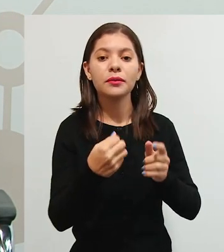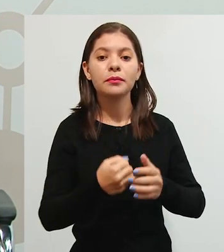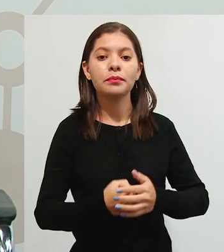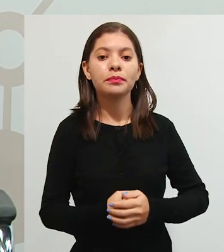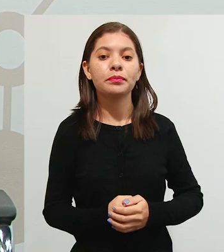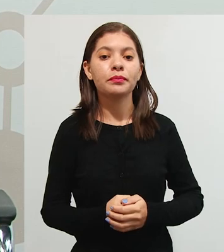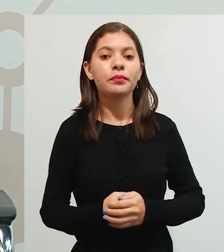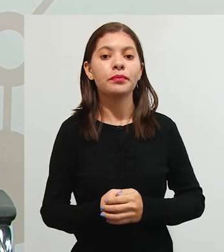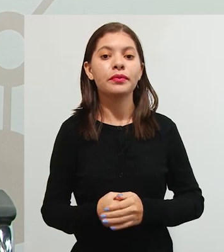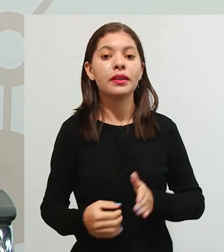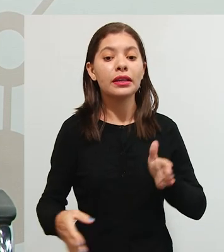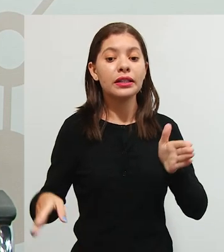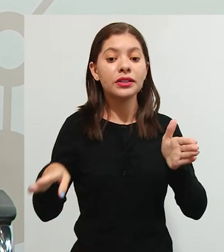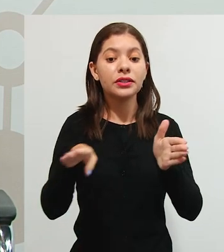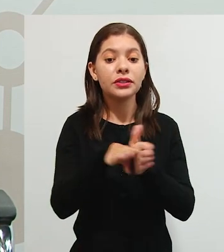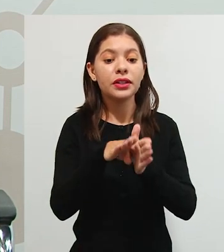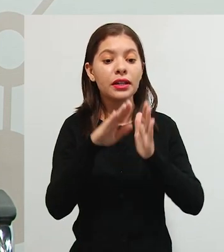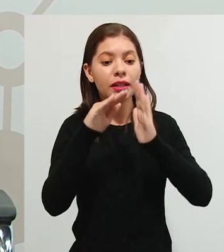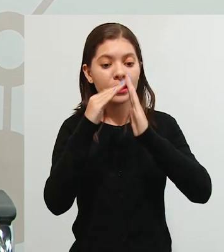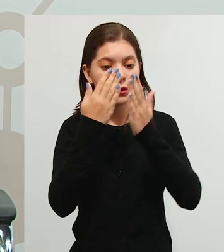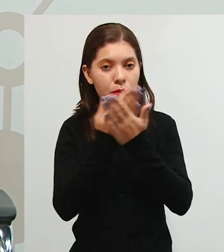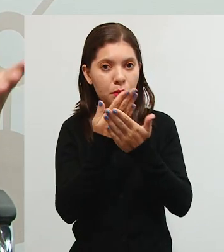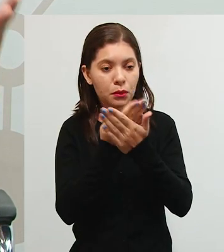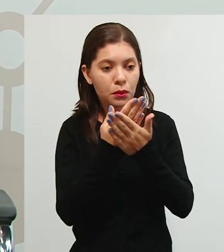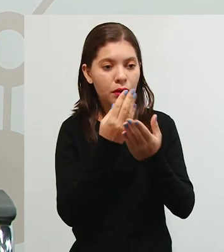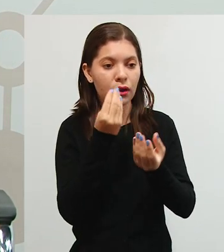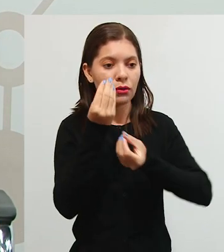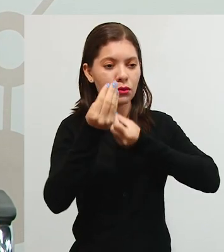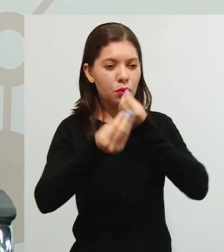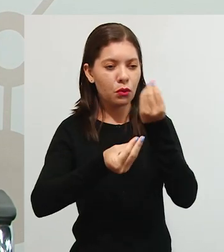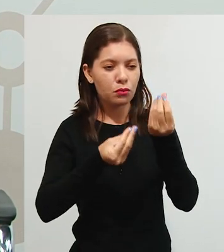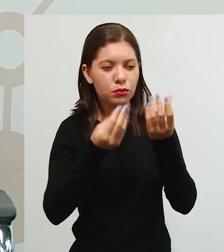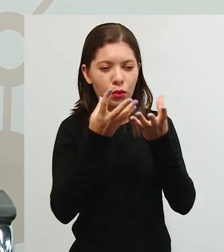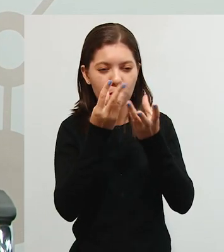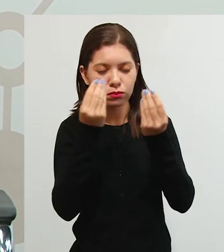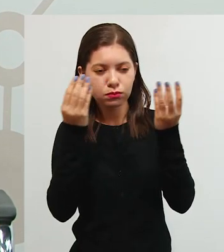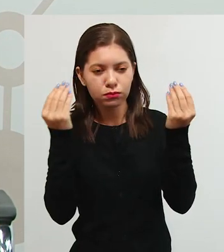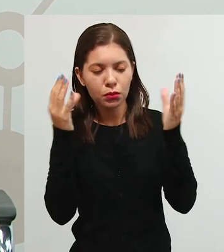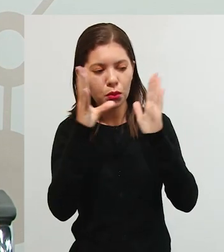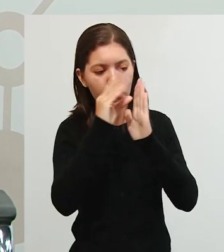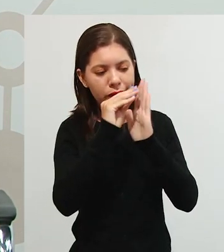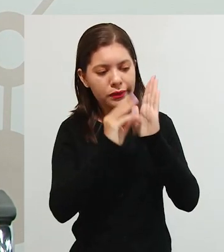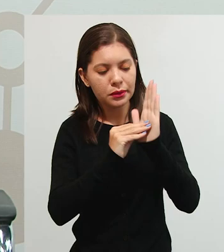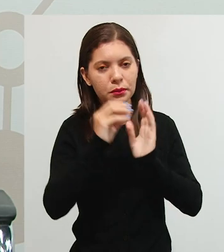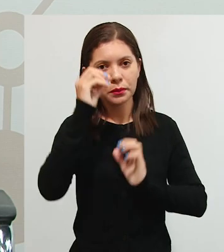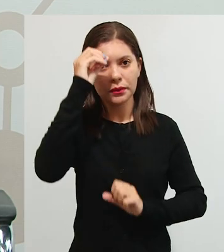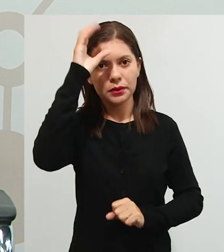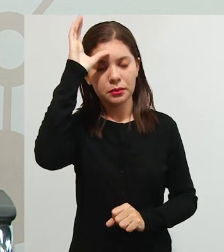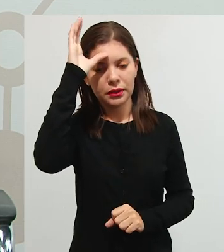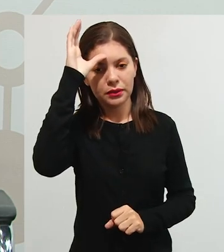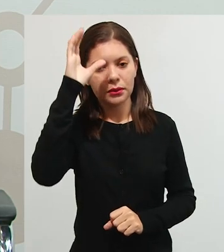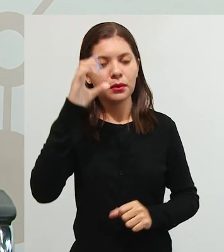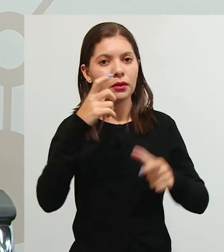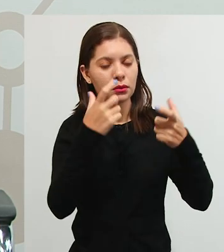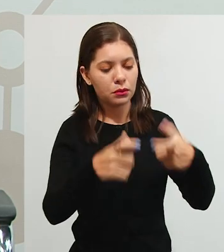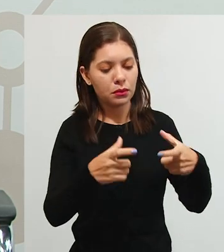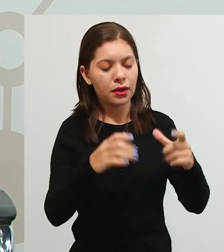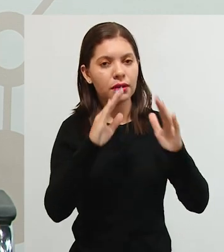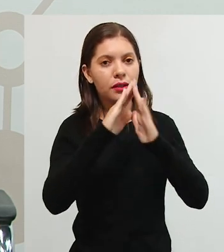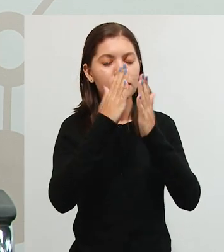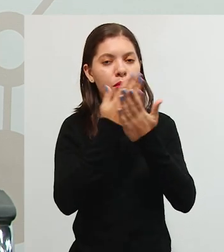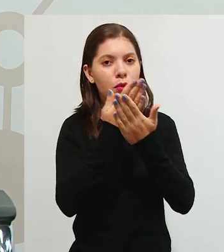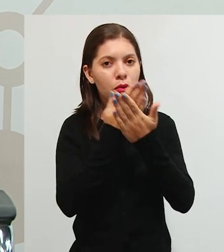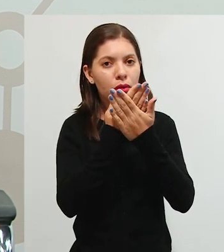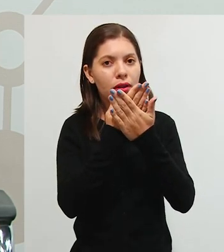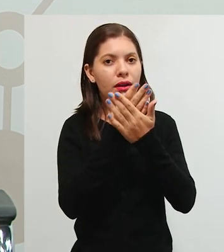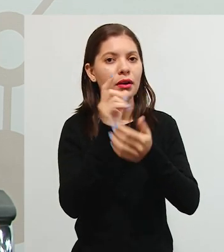a carga de conhecimento, de aprendizagem e ali aqui nessa escola vamos então sistematizar